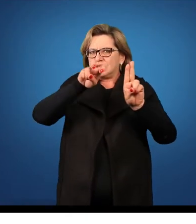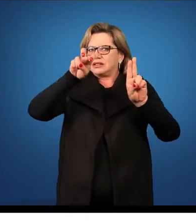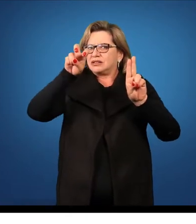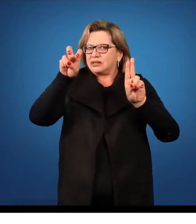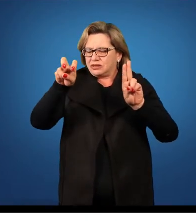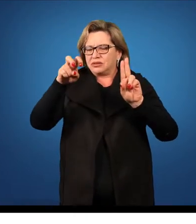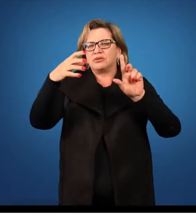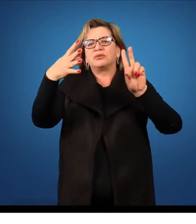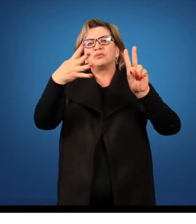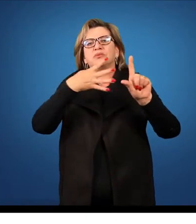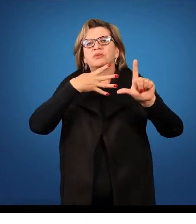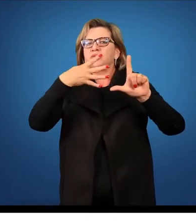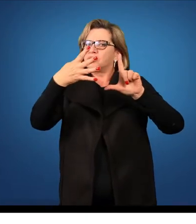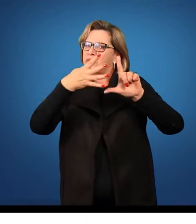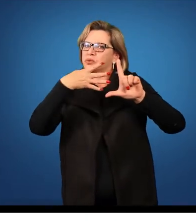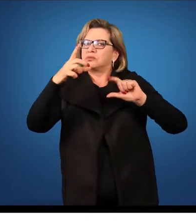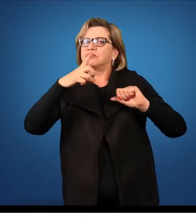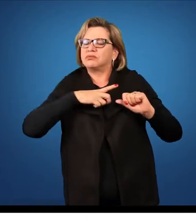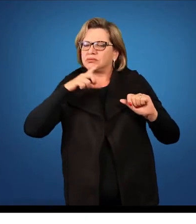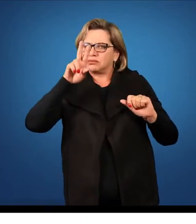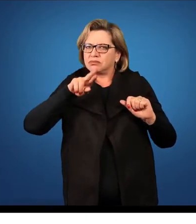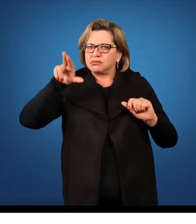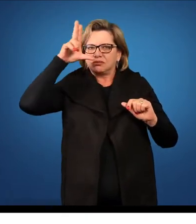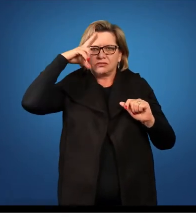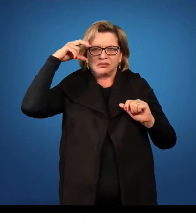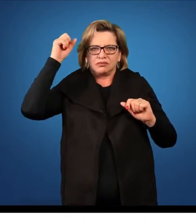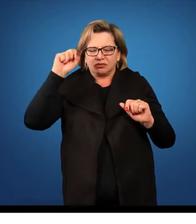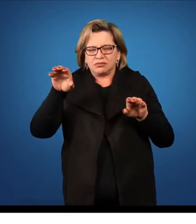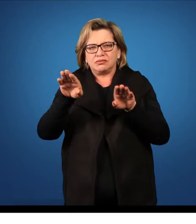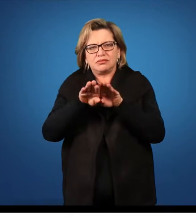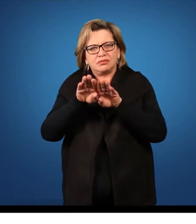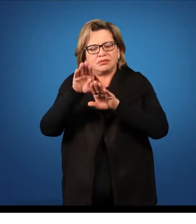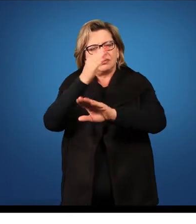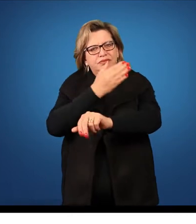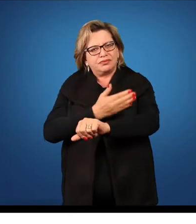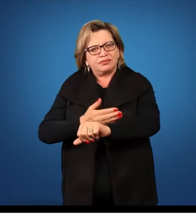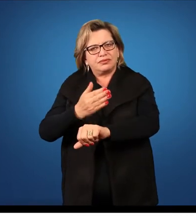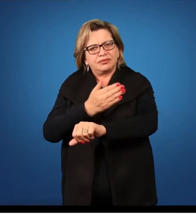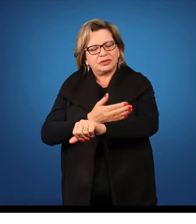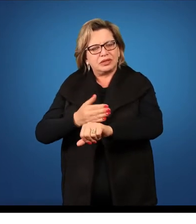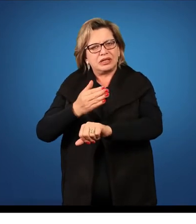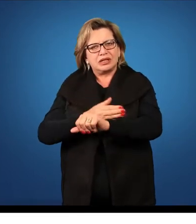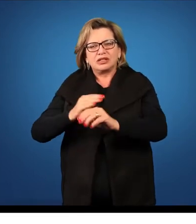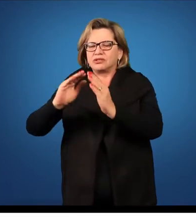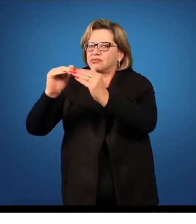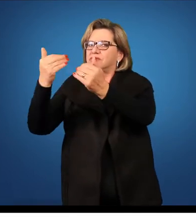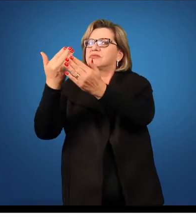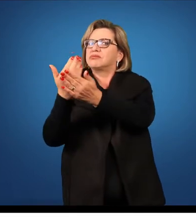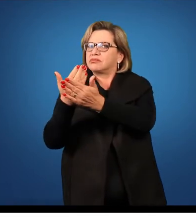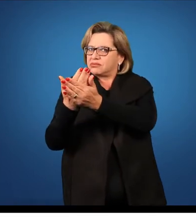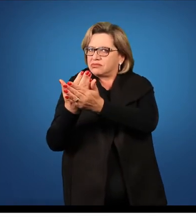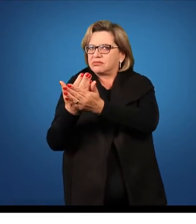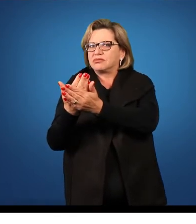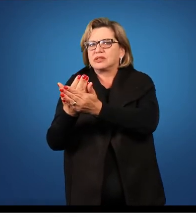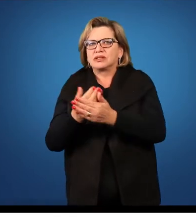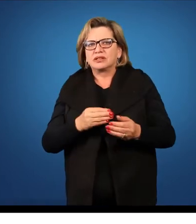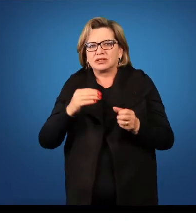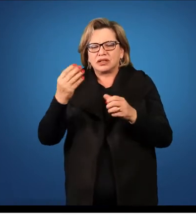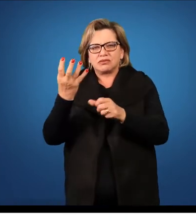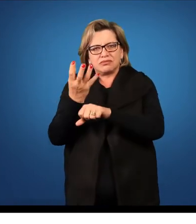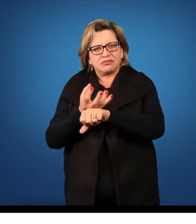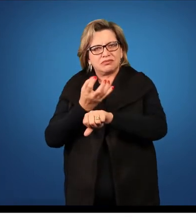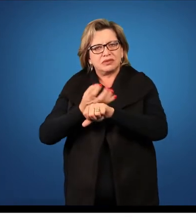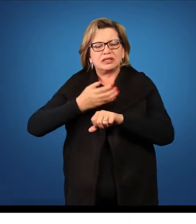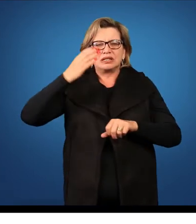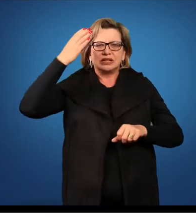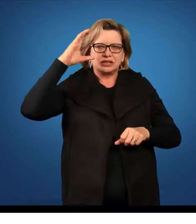na plataforma Mudo, Unicentro, e o estágio no espaço escolar, na disciplina de